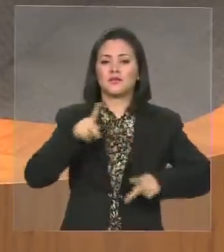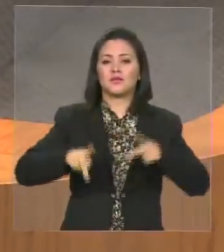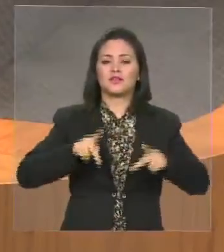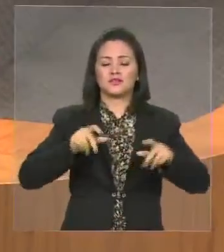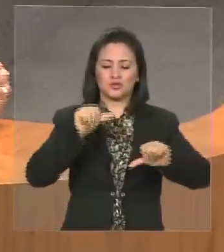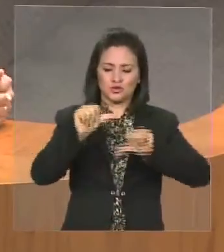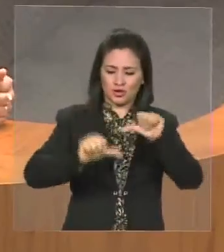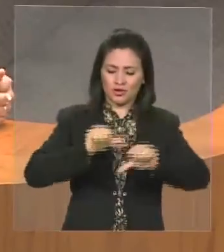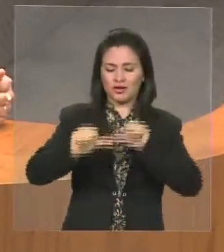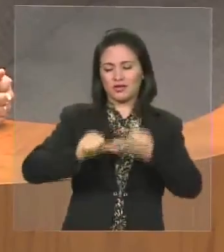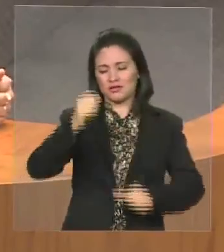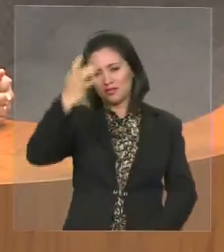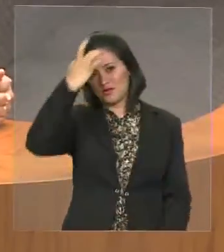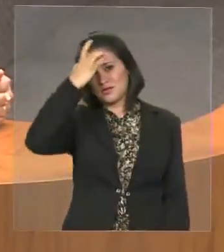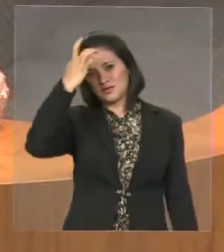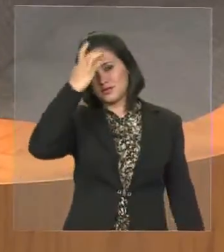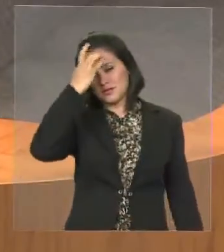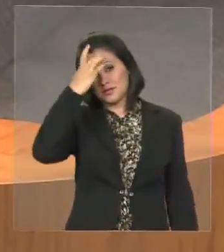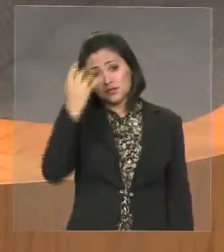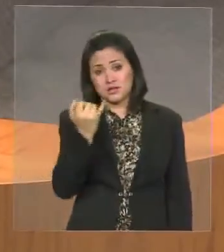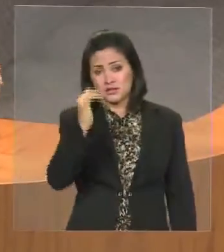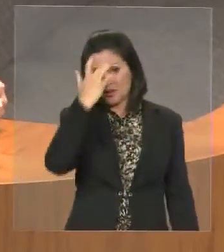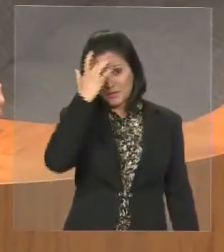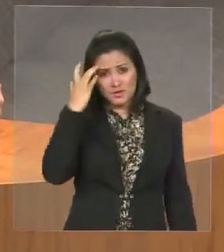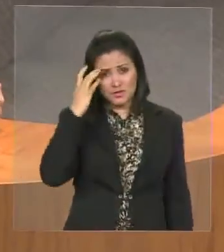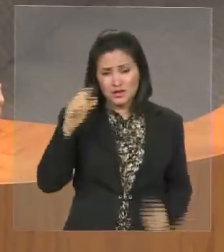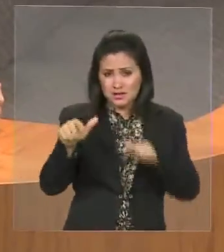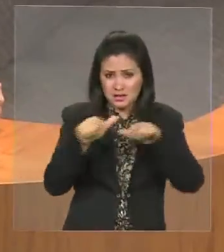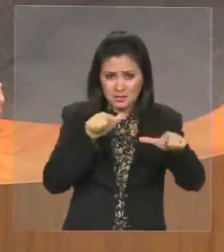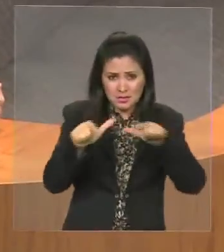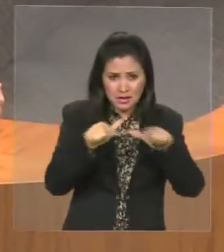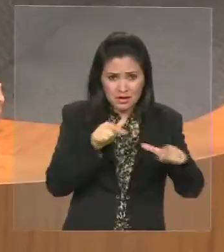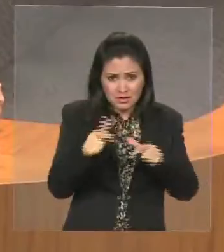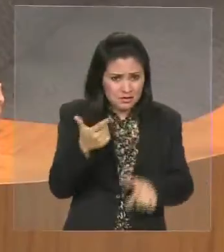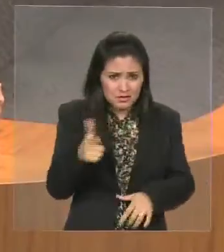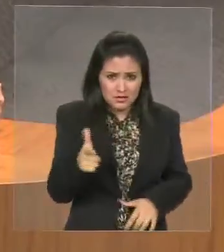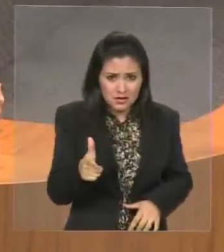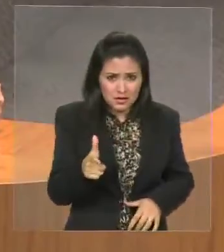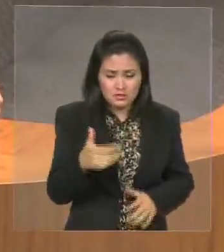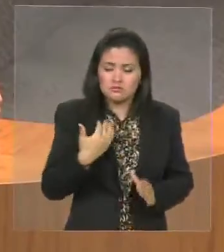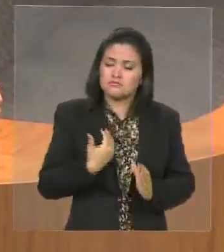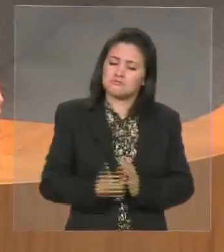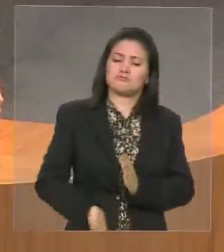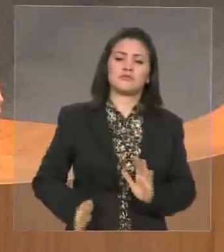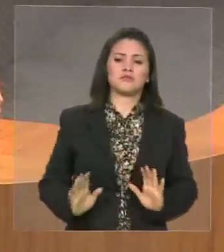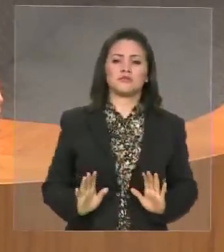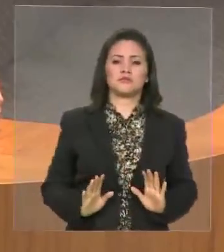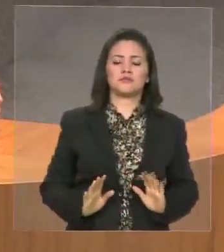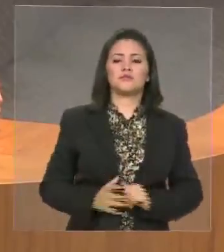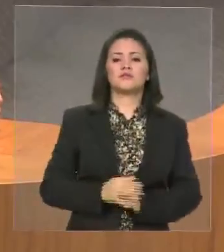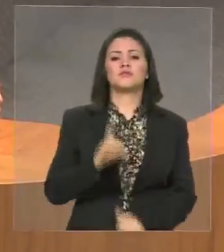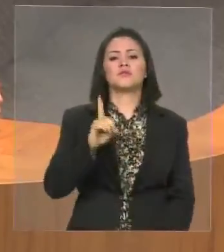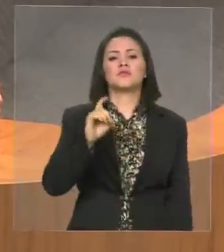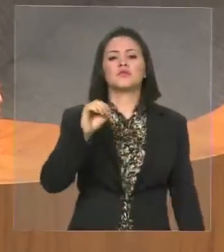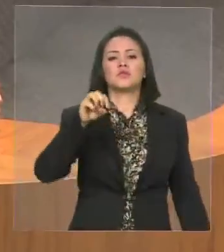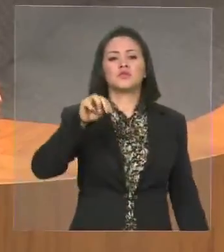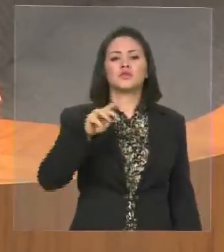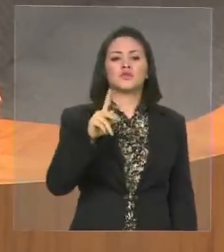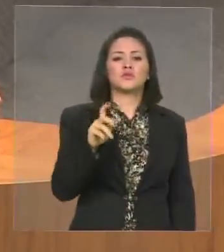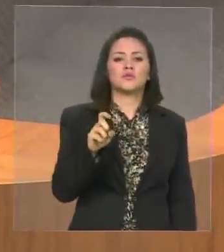é reprovado. Lá em Dom Pedro, o prefeito perdeu a eleição.